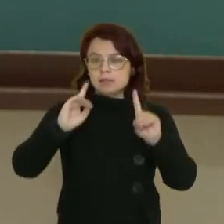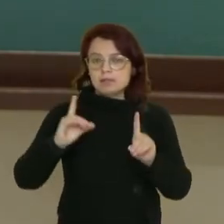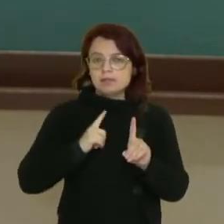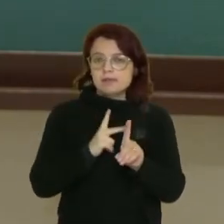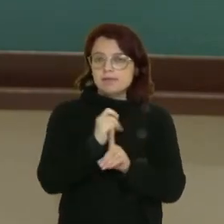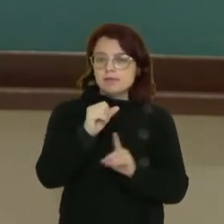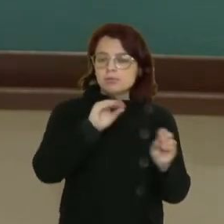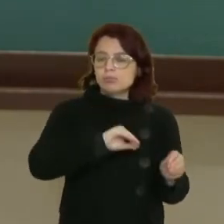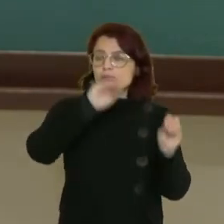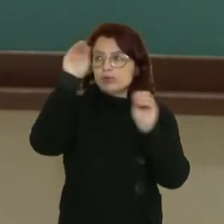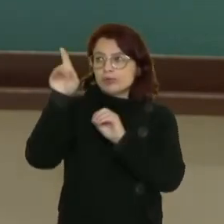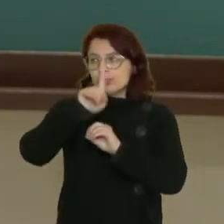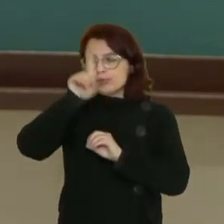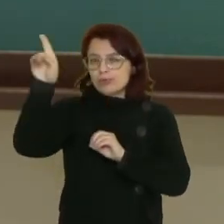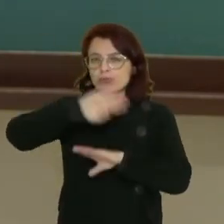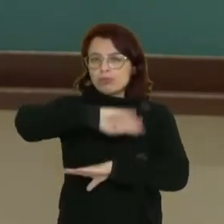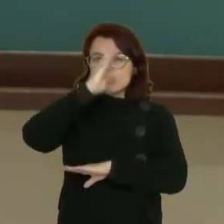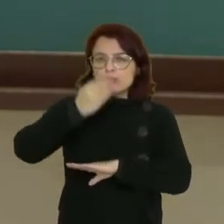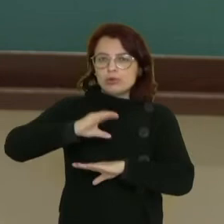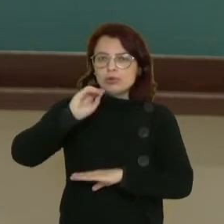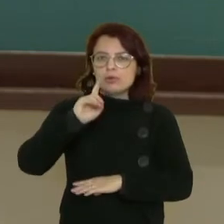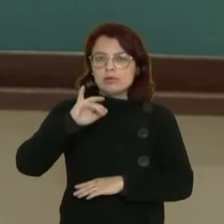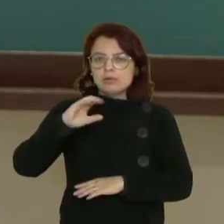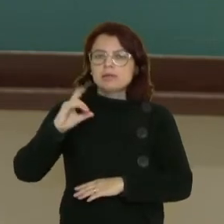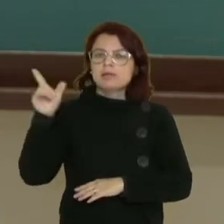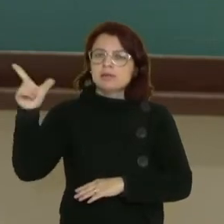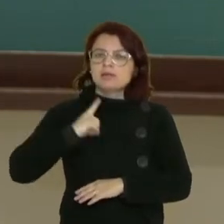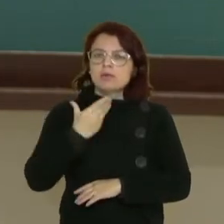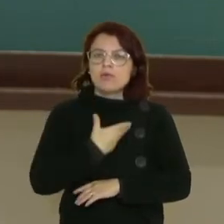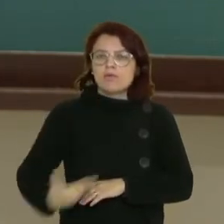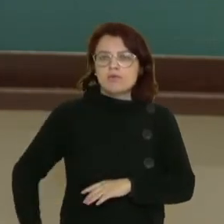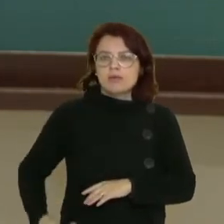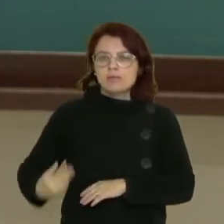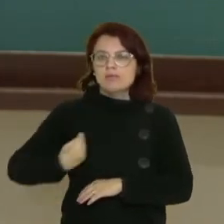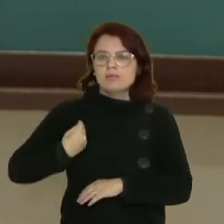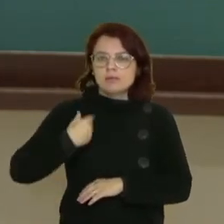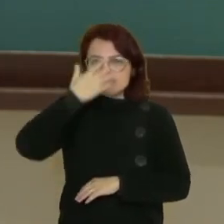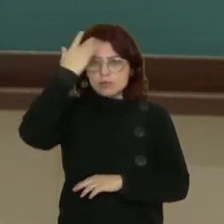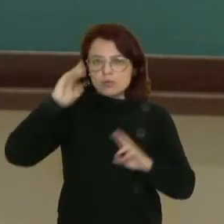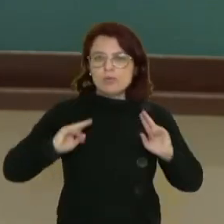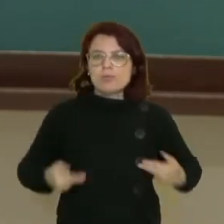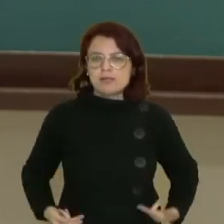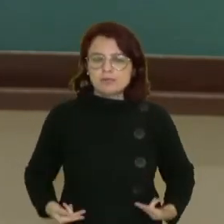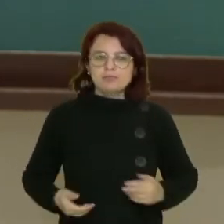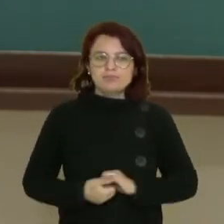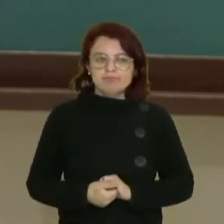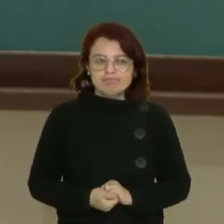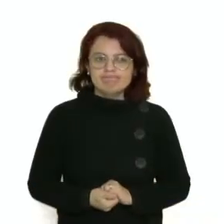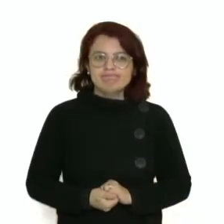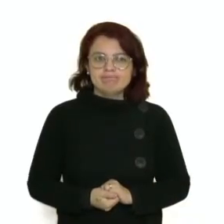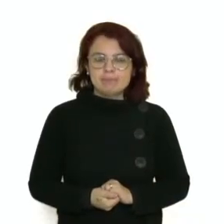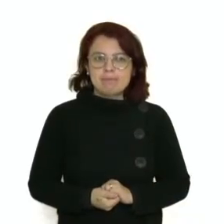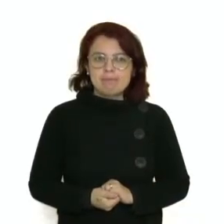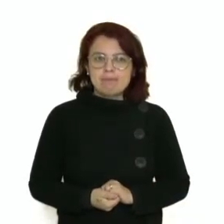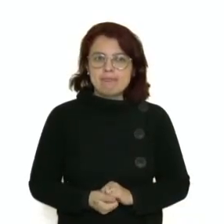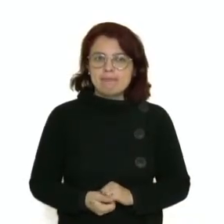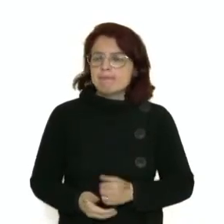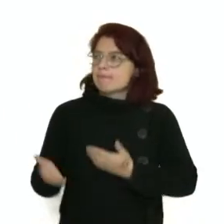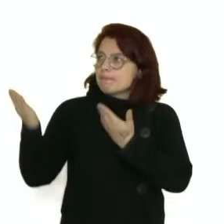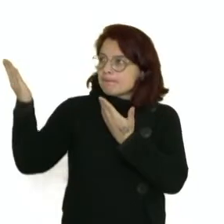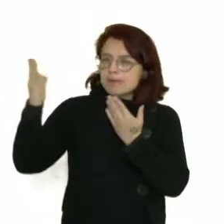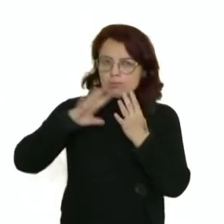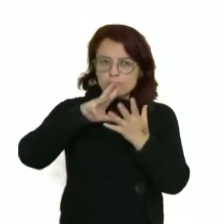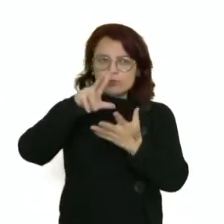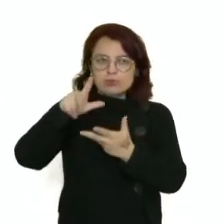o Monte Olimpo, onde governaram a vida dos humanos. Um detalhe interessante é que, como o Atlas era o